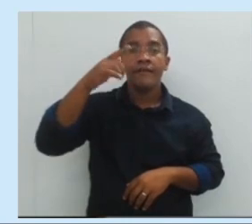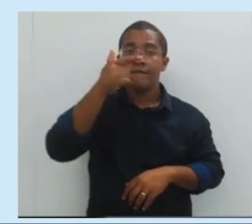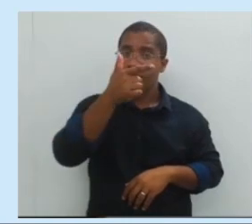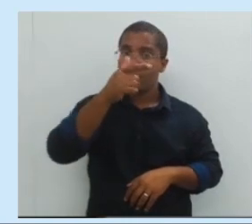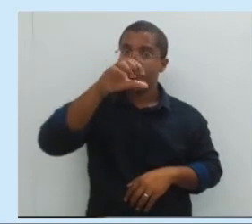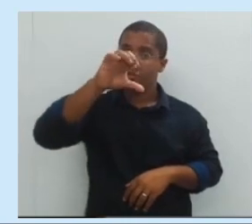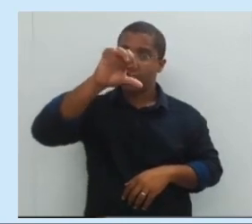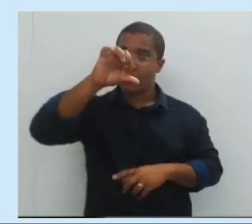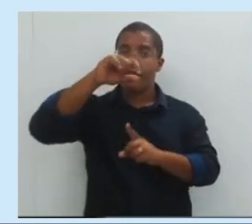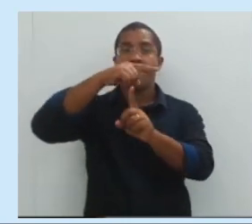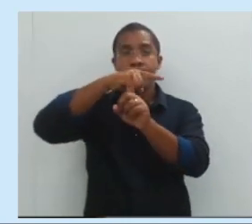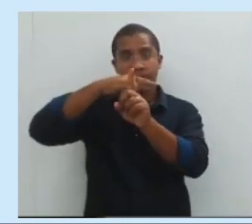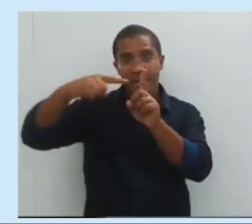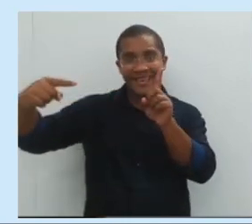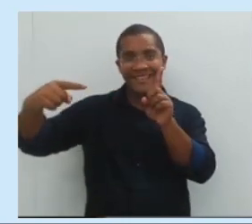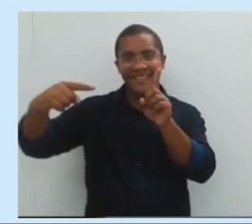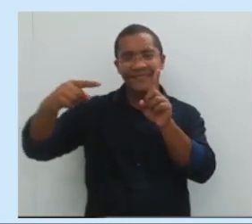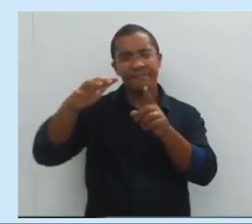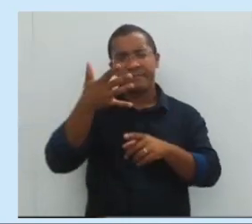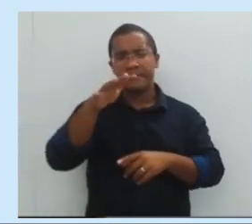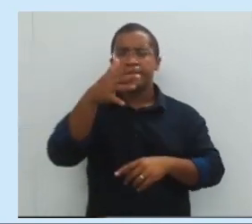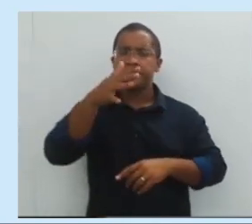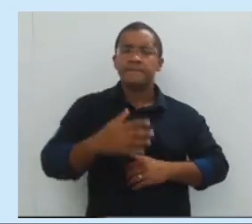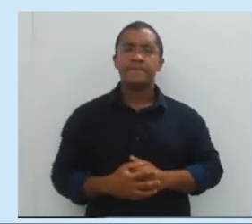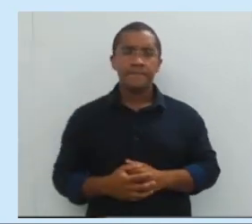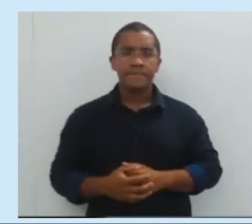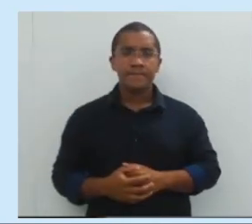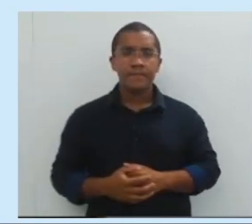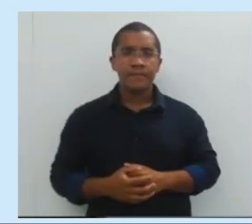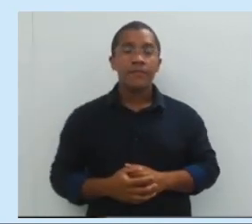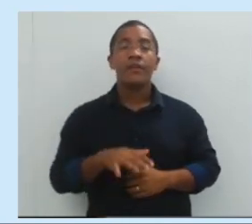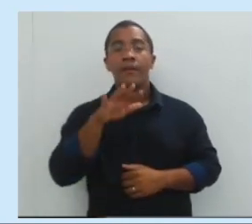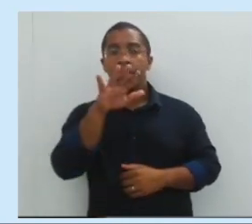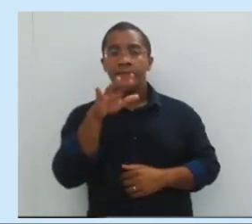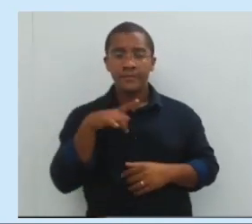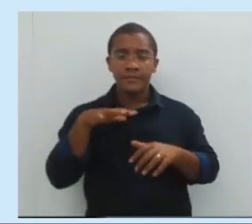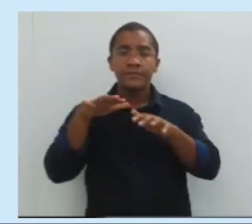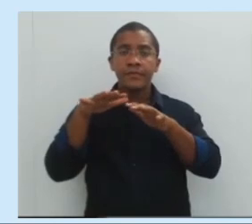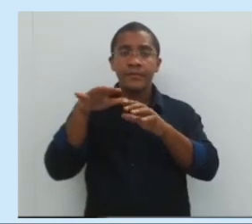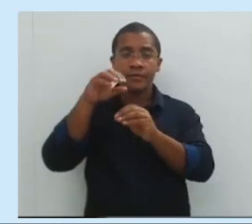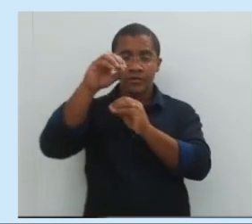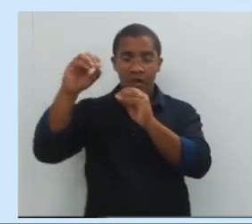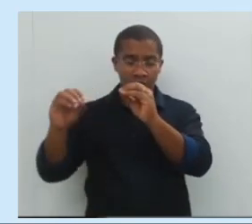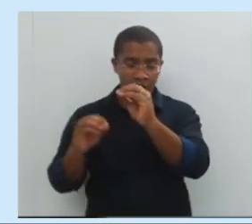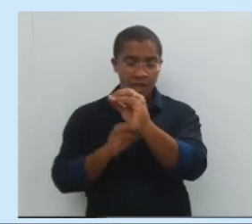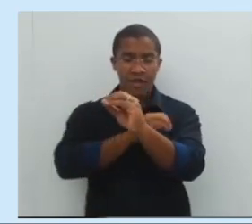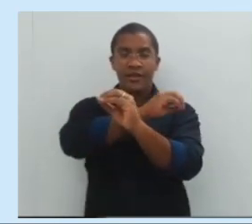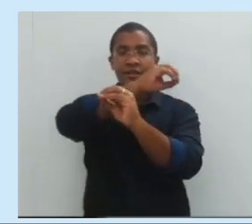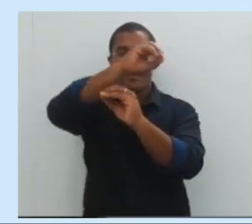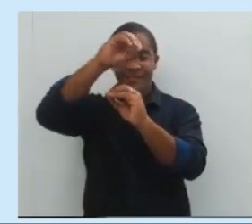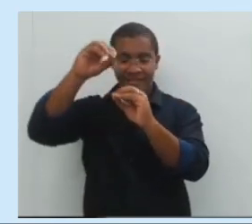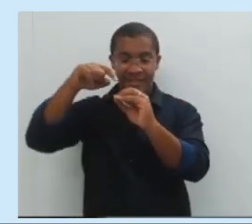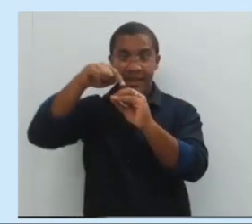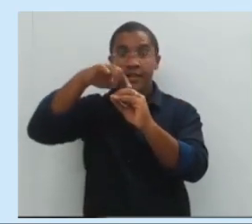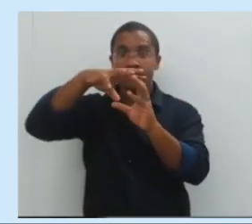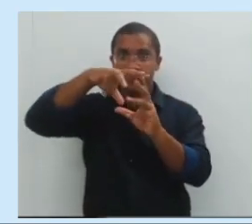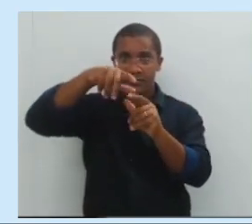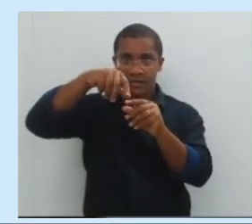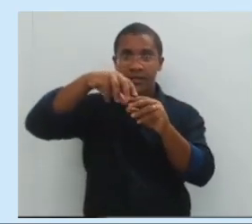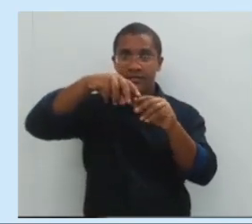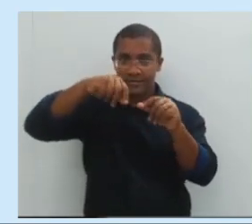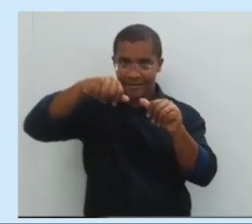em meio, tá certo? E esse movimento de revolução